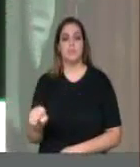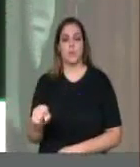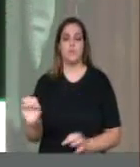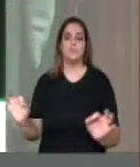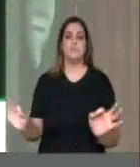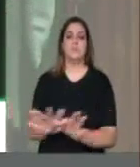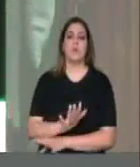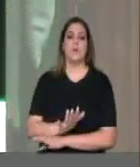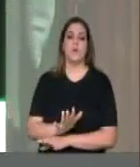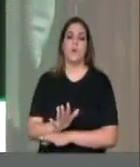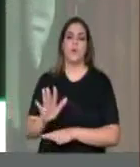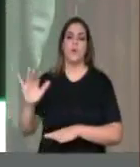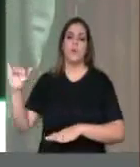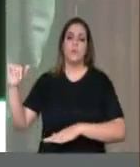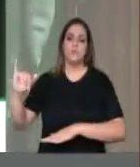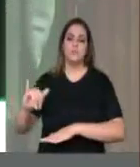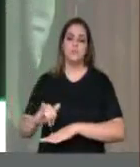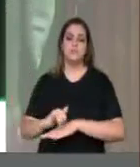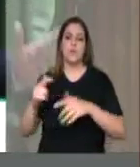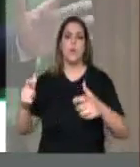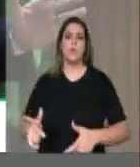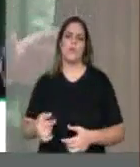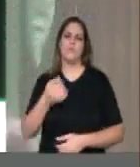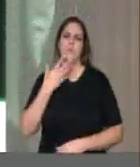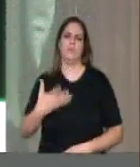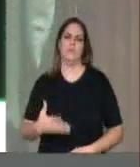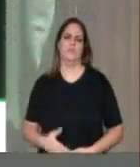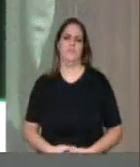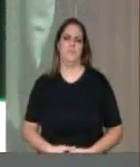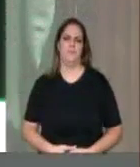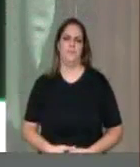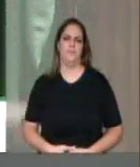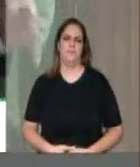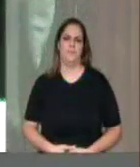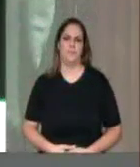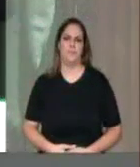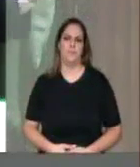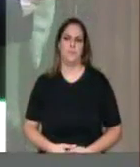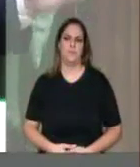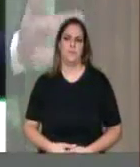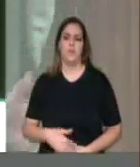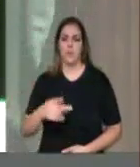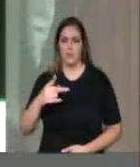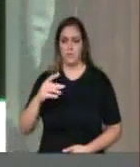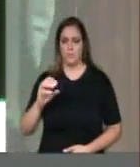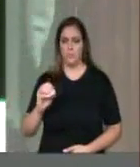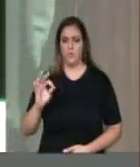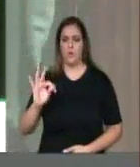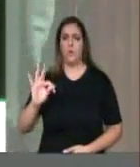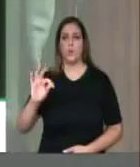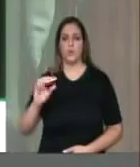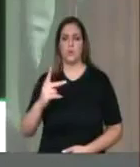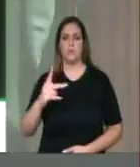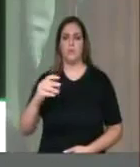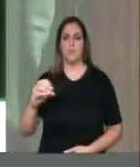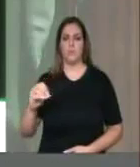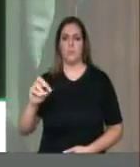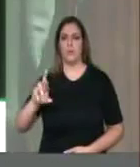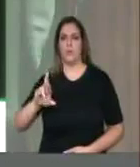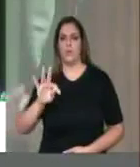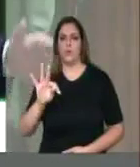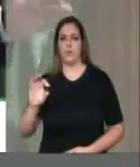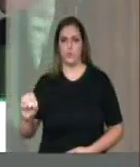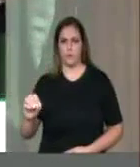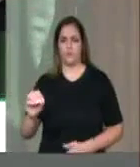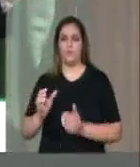visitam um aeroporto decente. O nosso porto, aliás, os portos do Espírito Santo são uma vergonha. O